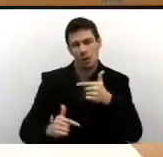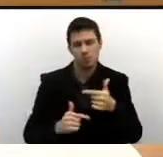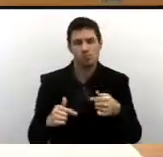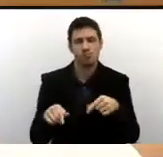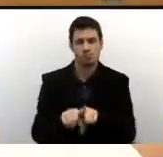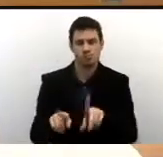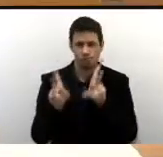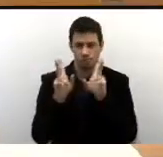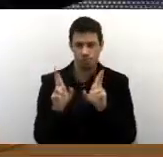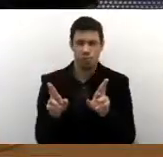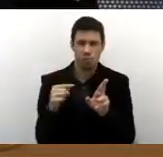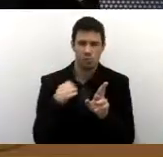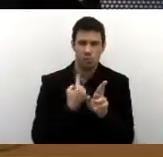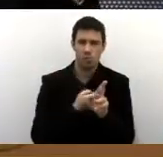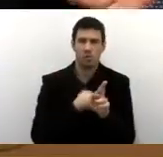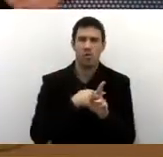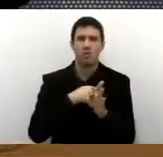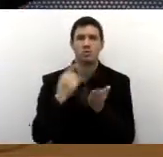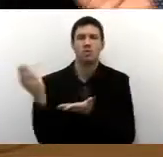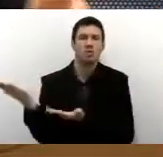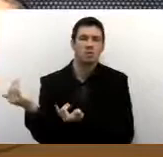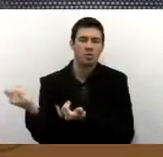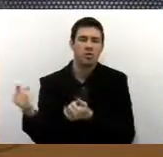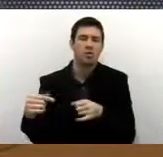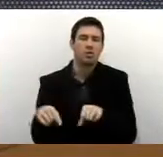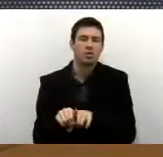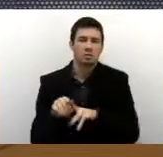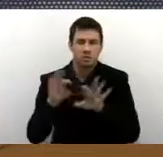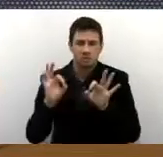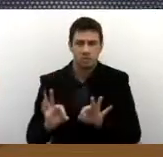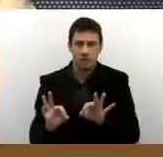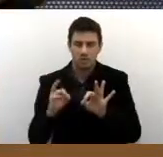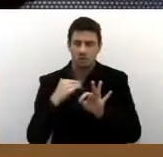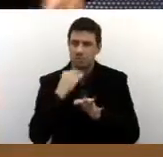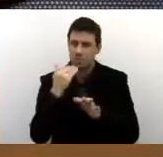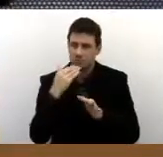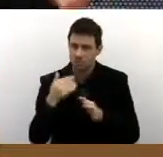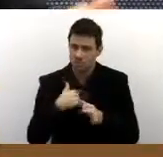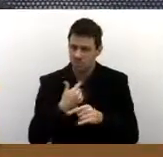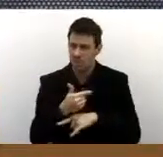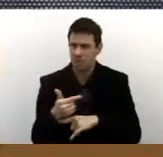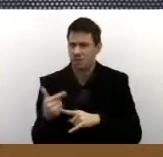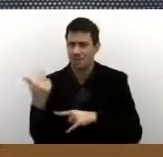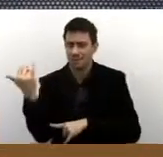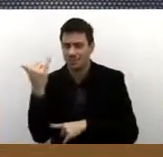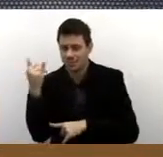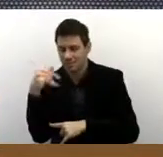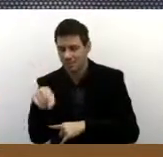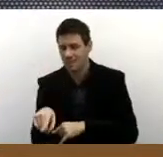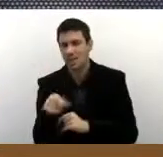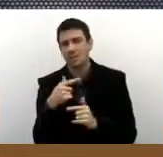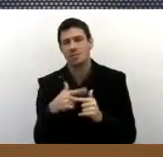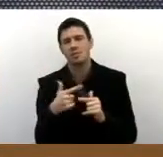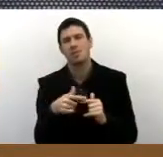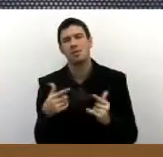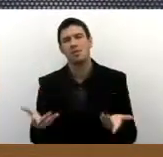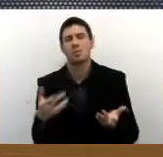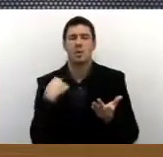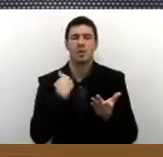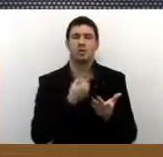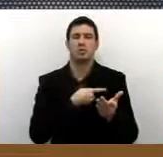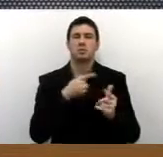assim como nós somos jovens, isso é importante, nós temos essa dinâmica, um trabalho